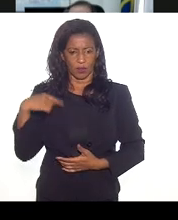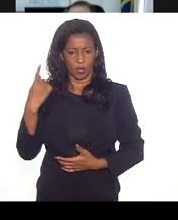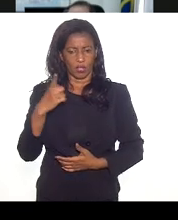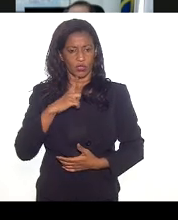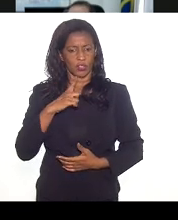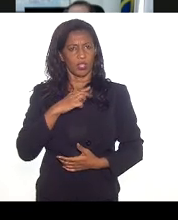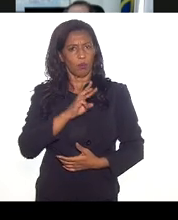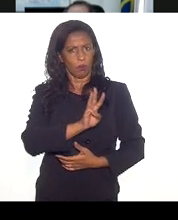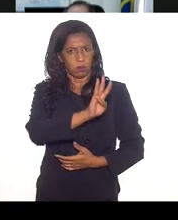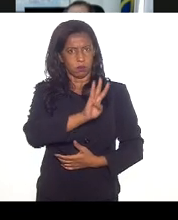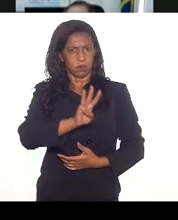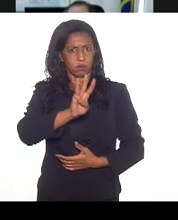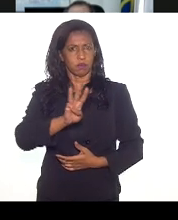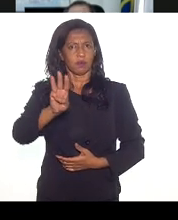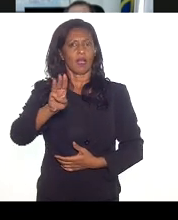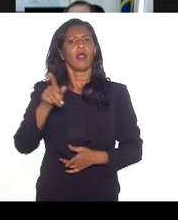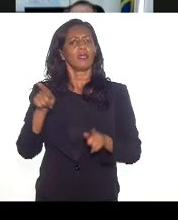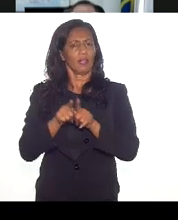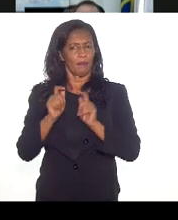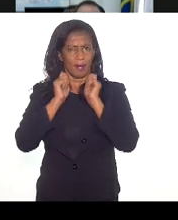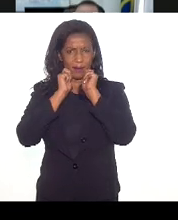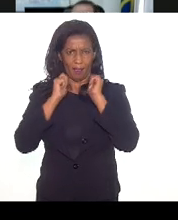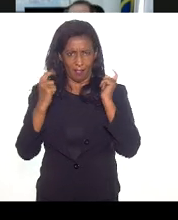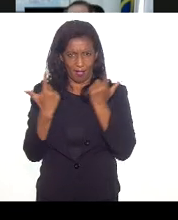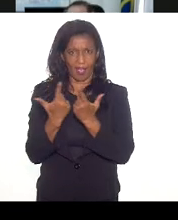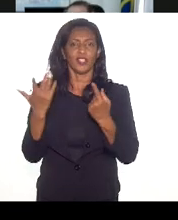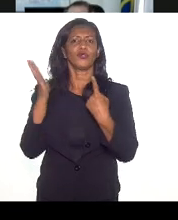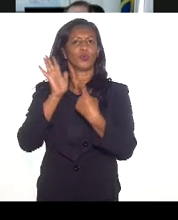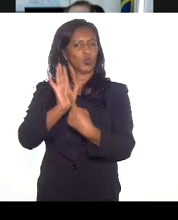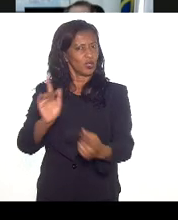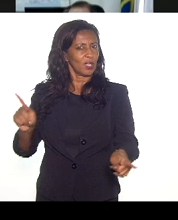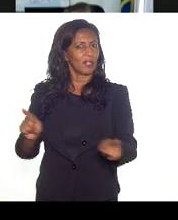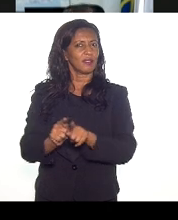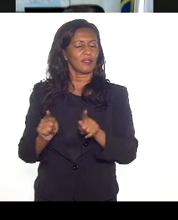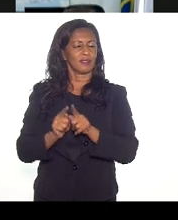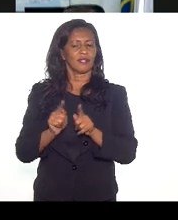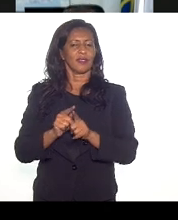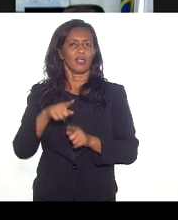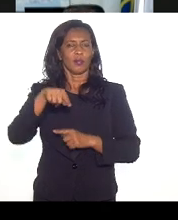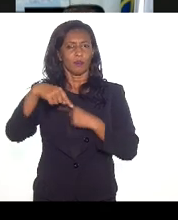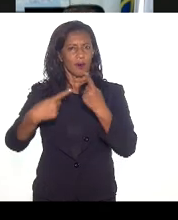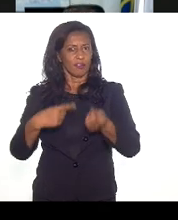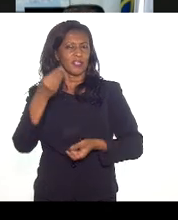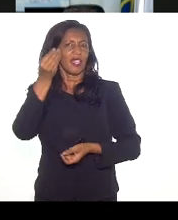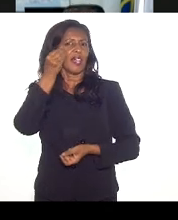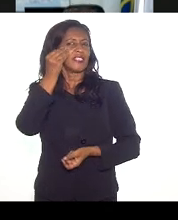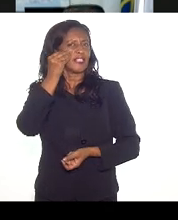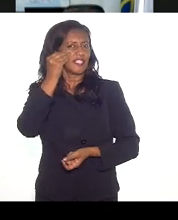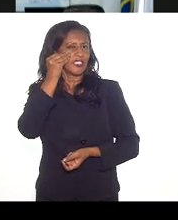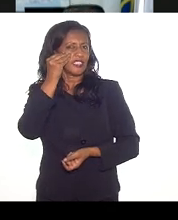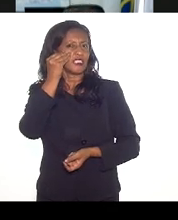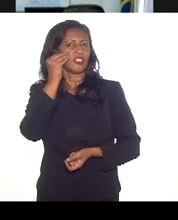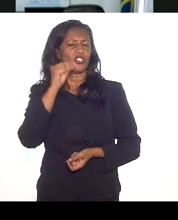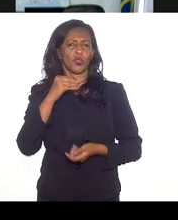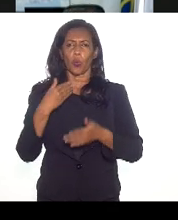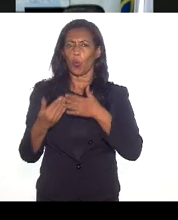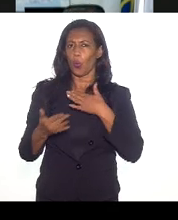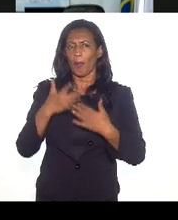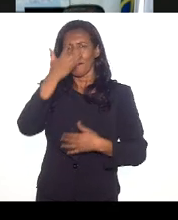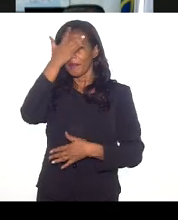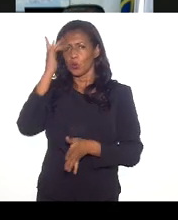site agora aí na Alerj, depois vai estar tudo disponível também para os nossos, quem assiste a gente aí pela TV Alerj, de qualquer pessoa,